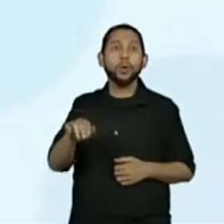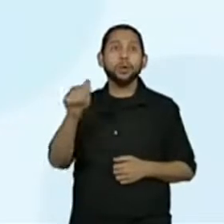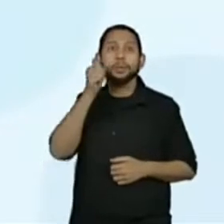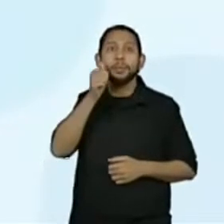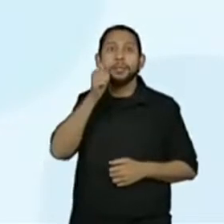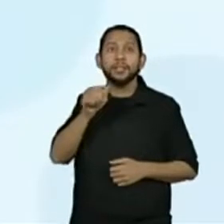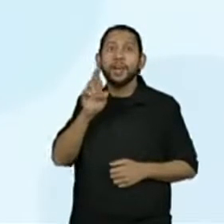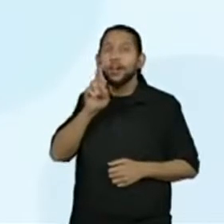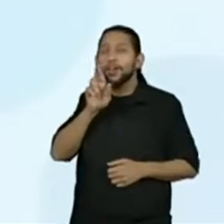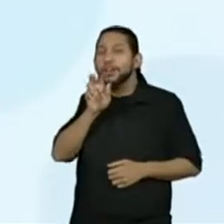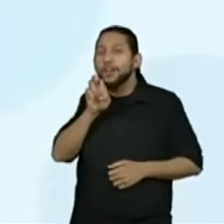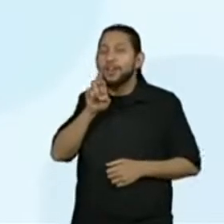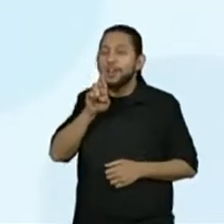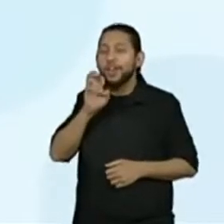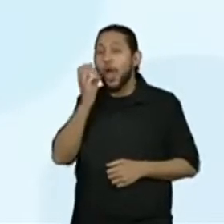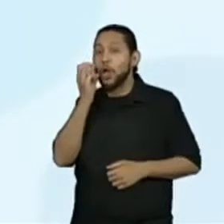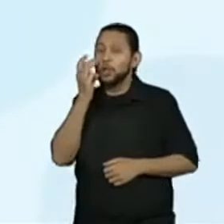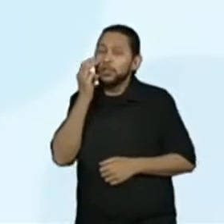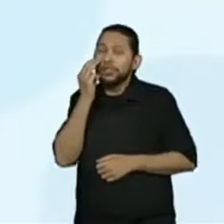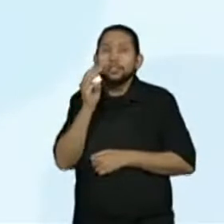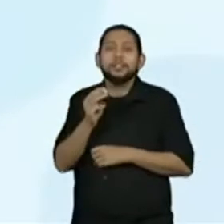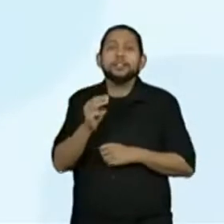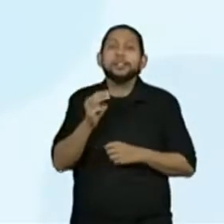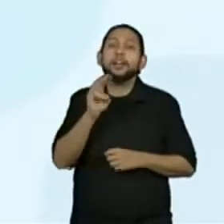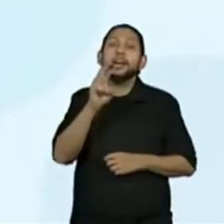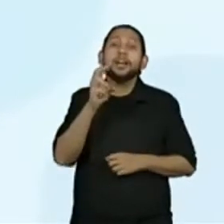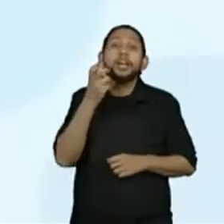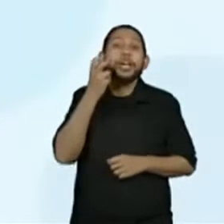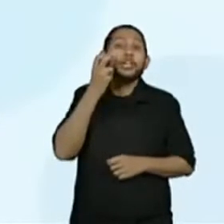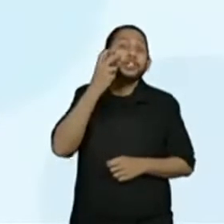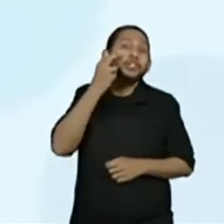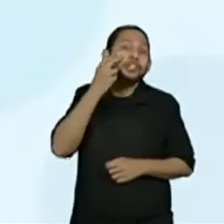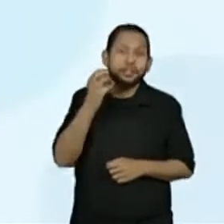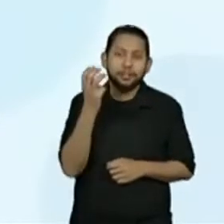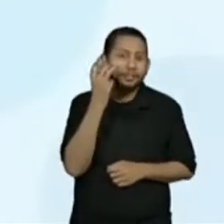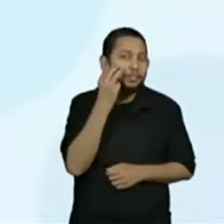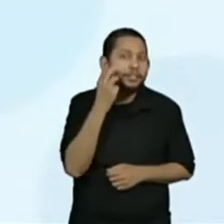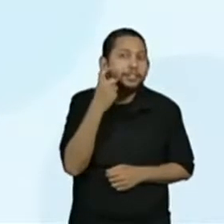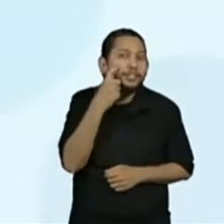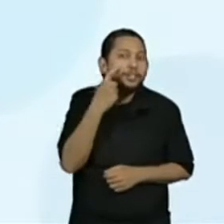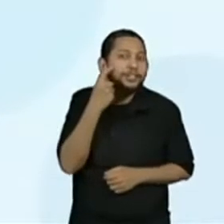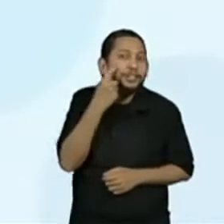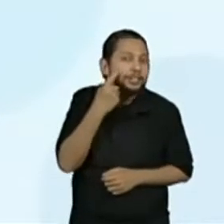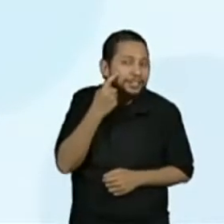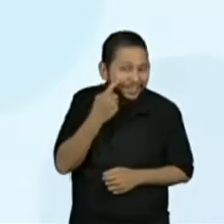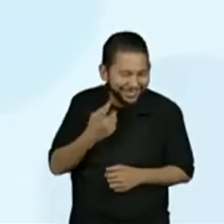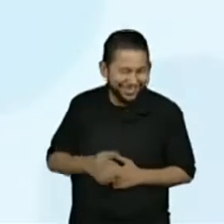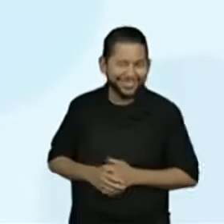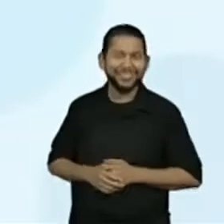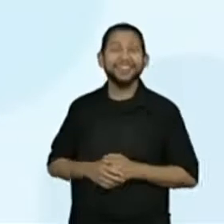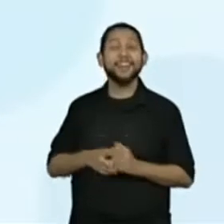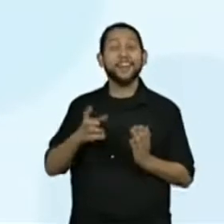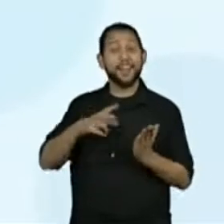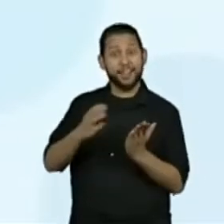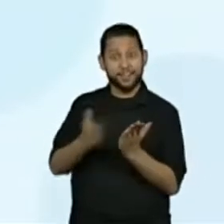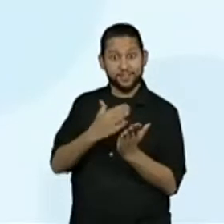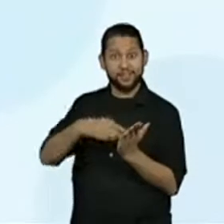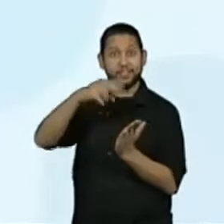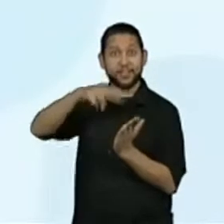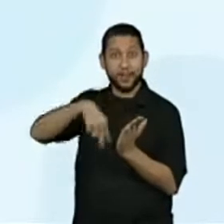Regianinha... Olha, é mera coincidência a aparência, tá? O nome. Leu o seguinte artigo da